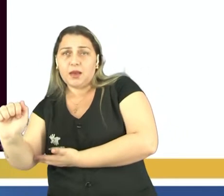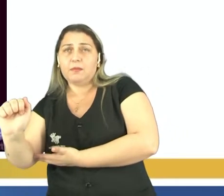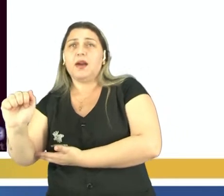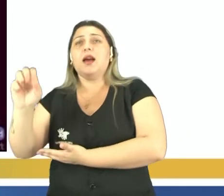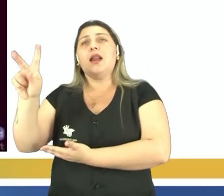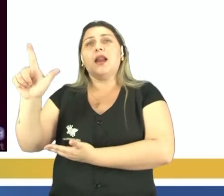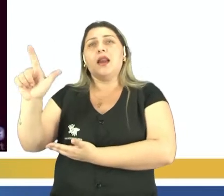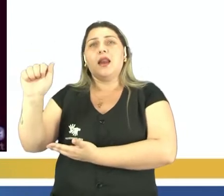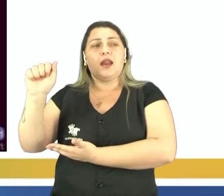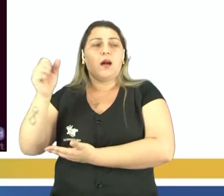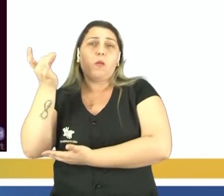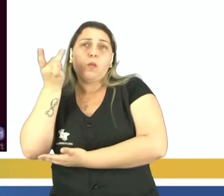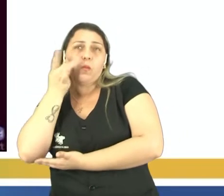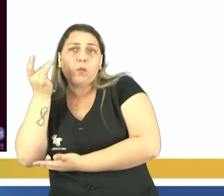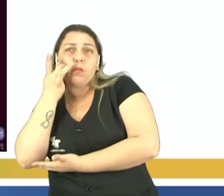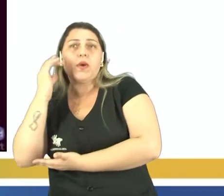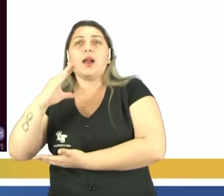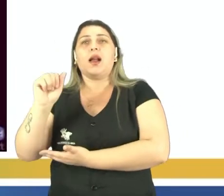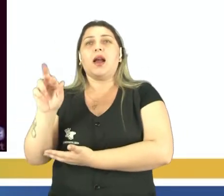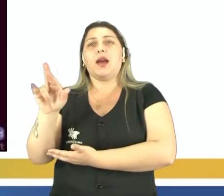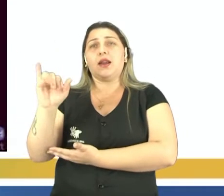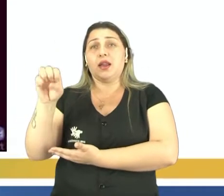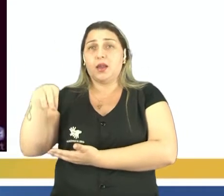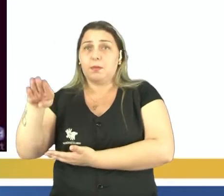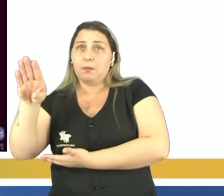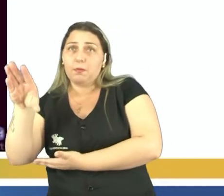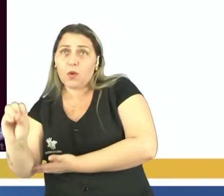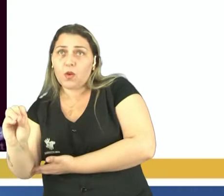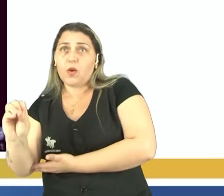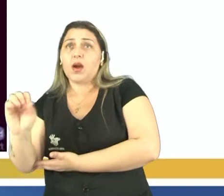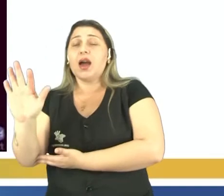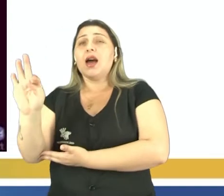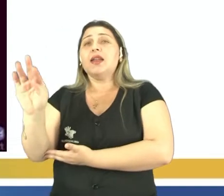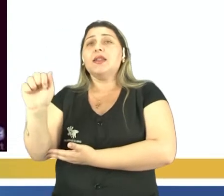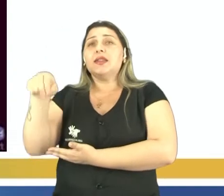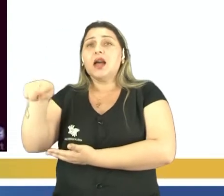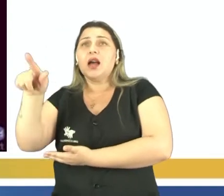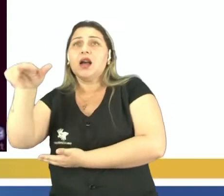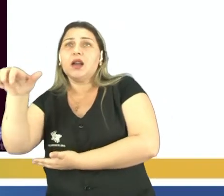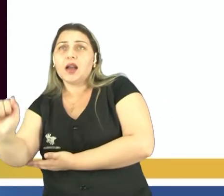lambada, carimbó, birita, coque,